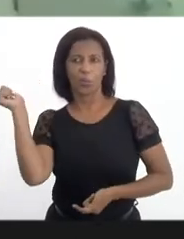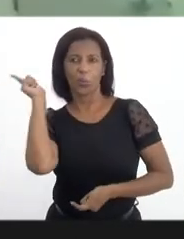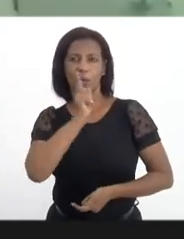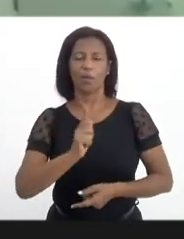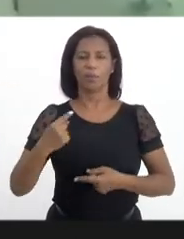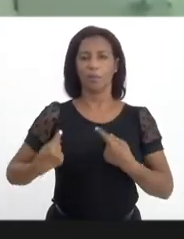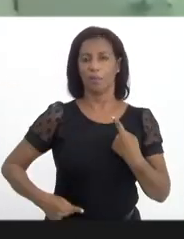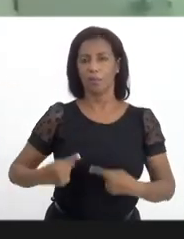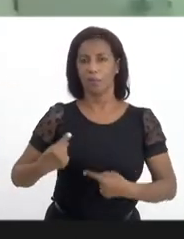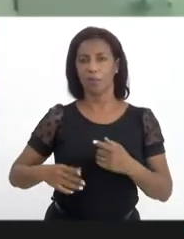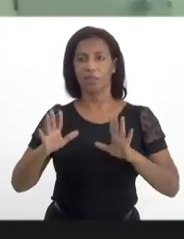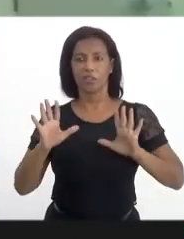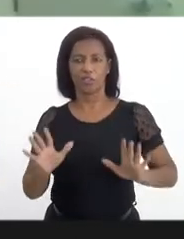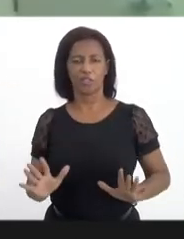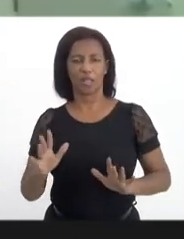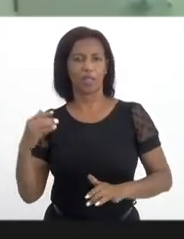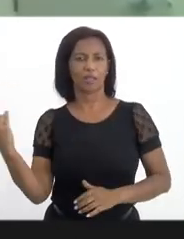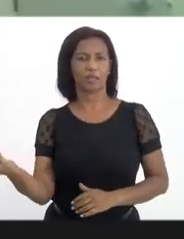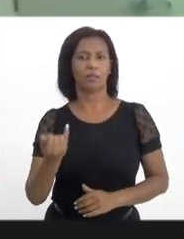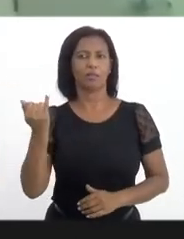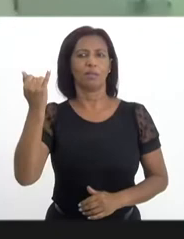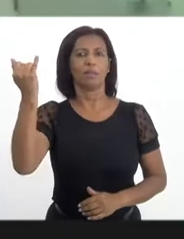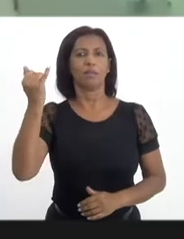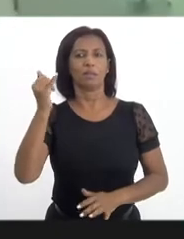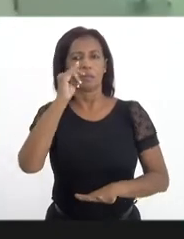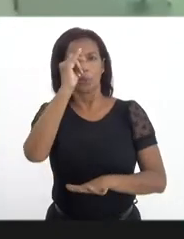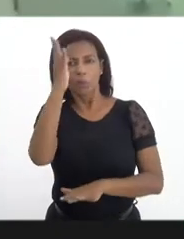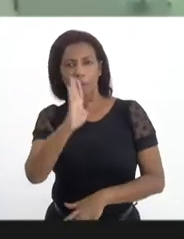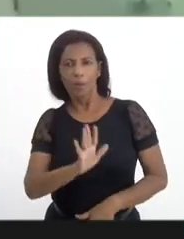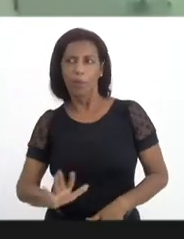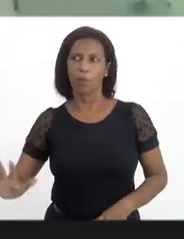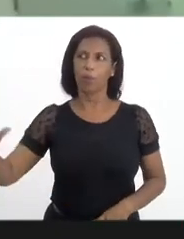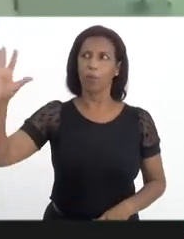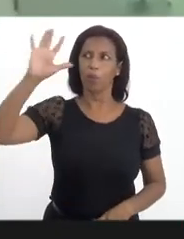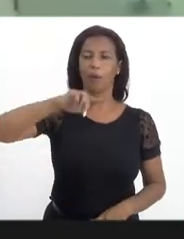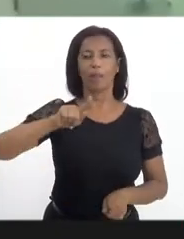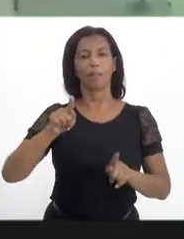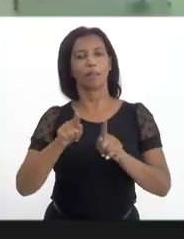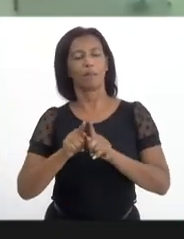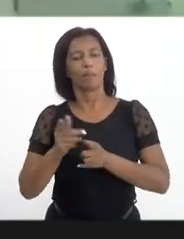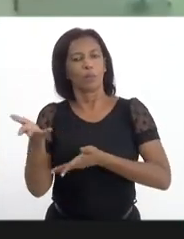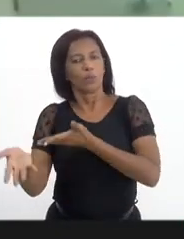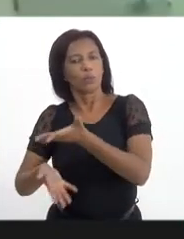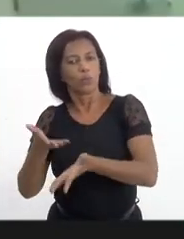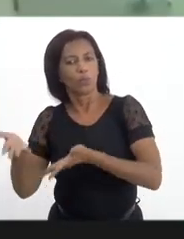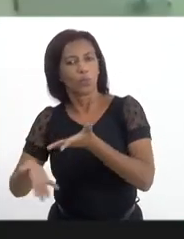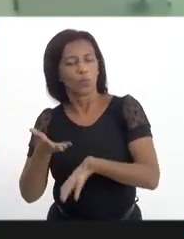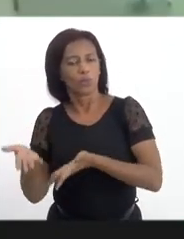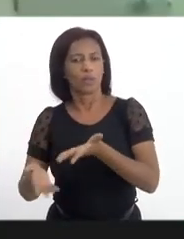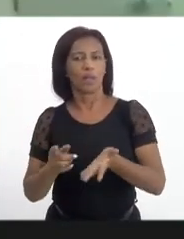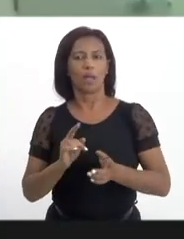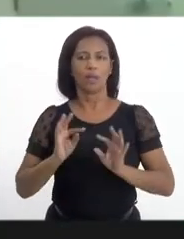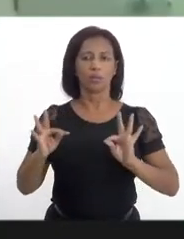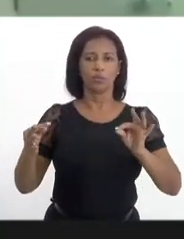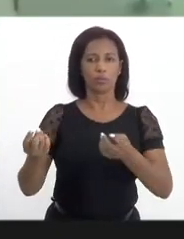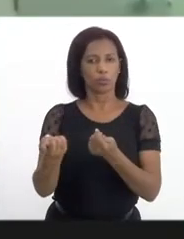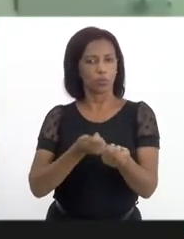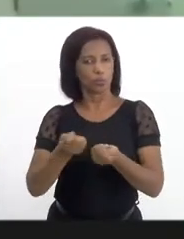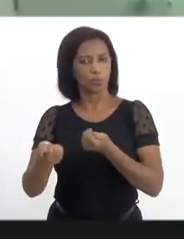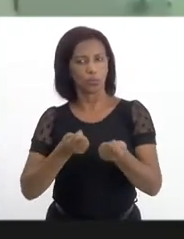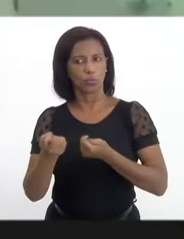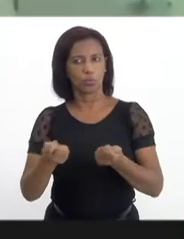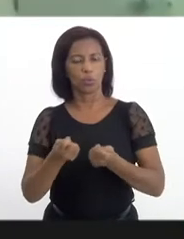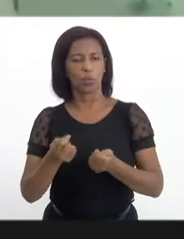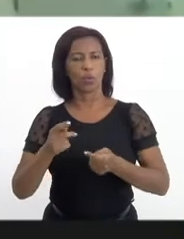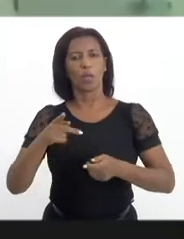a política, já que são atores que estão aí no Brasil inteiro. Além disso, além do Laboratório de Cuidado, além da campanha municipal Você no Controle, por fim,